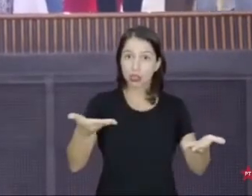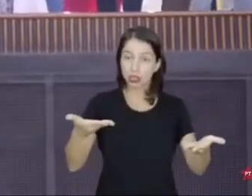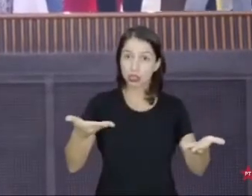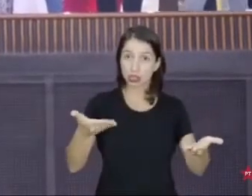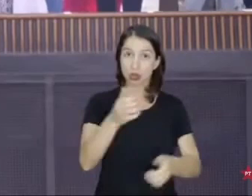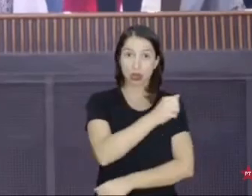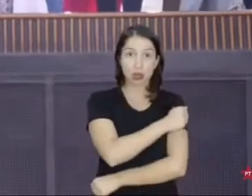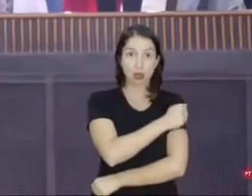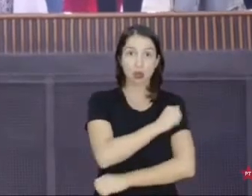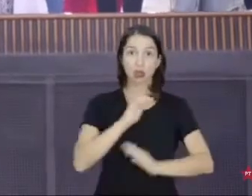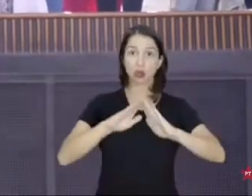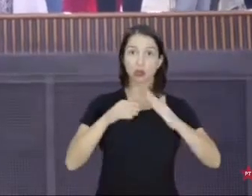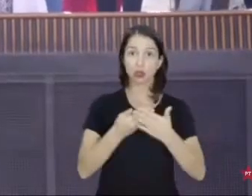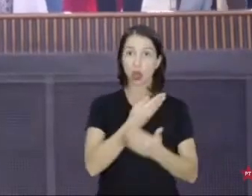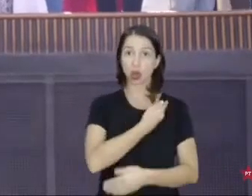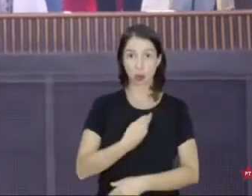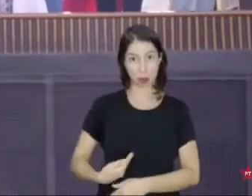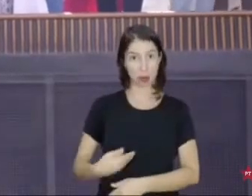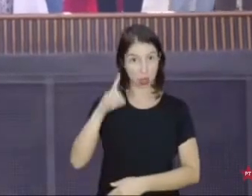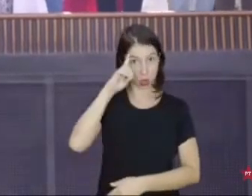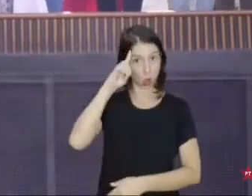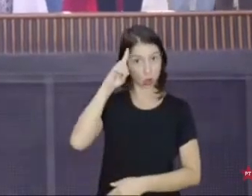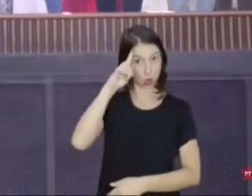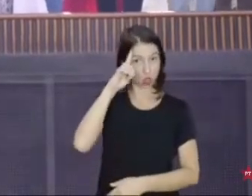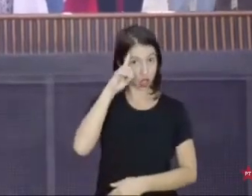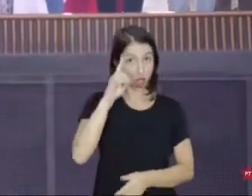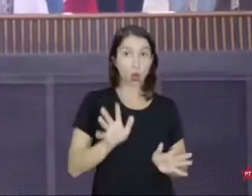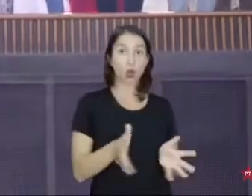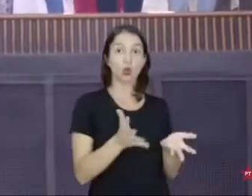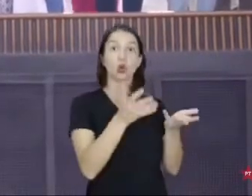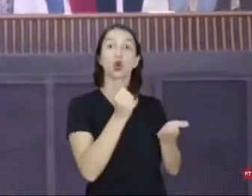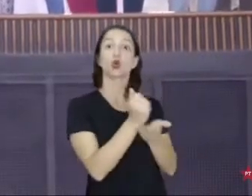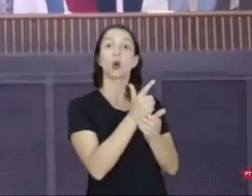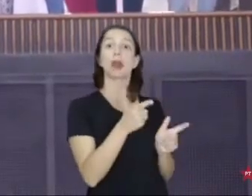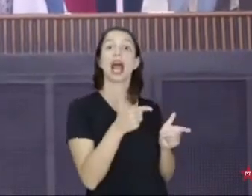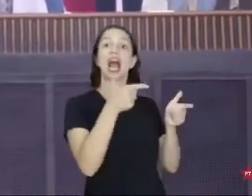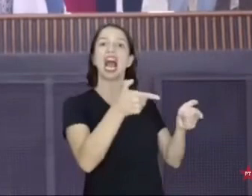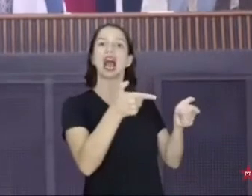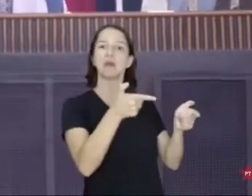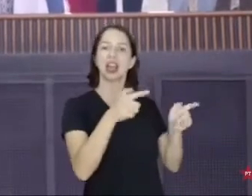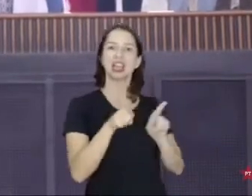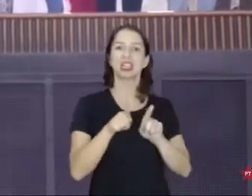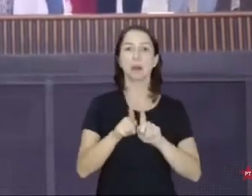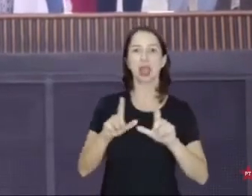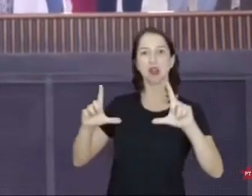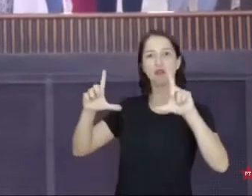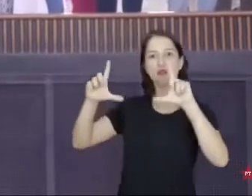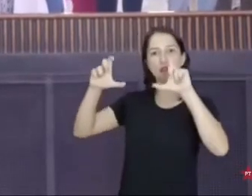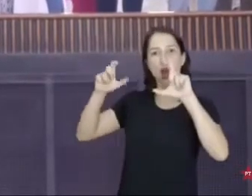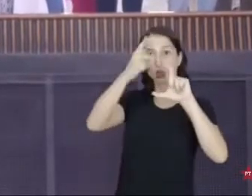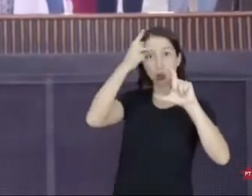arma. Ele tira foto com criança armada e armas não educam, armas matam. E por isso